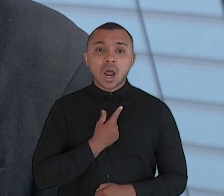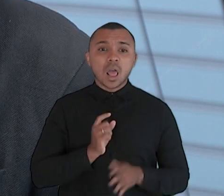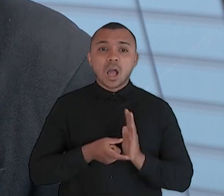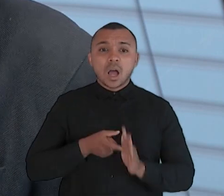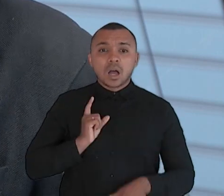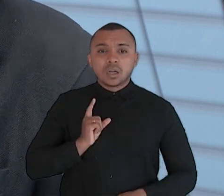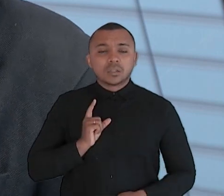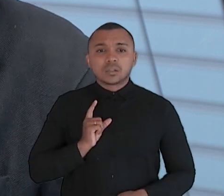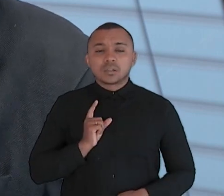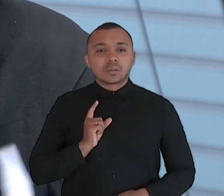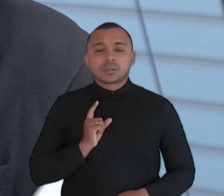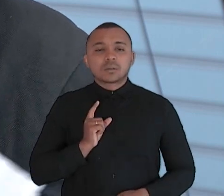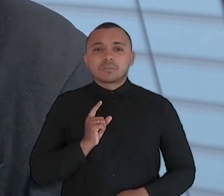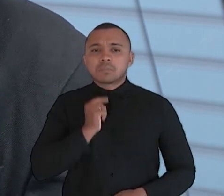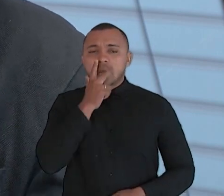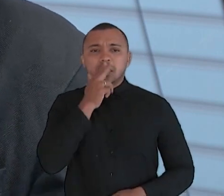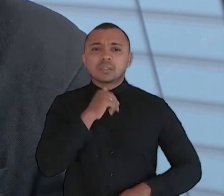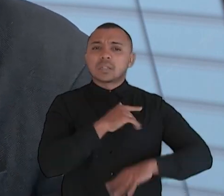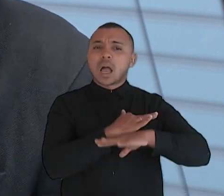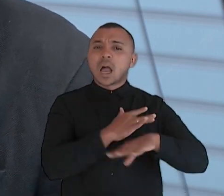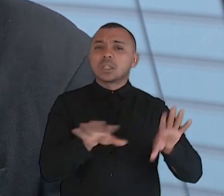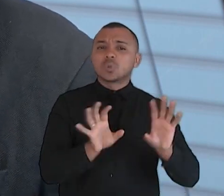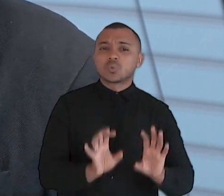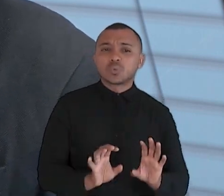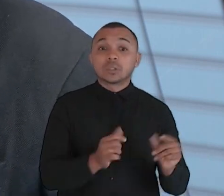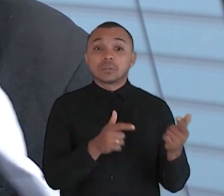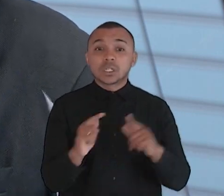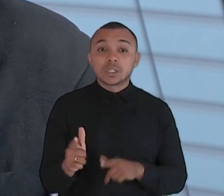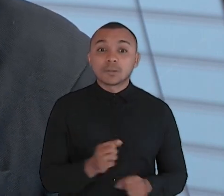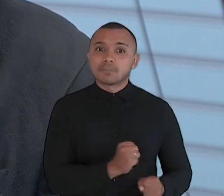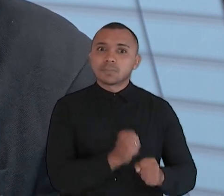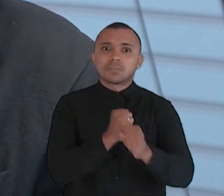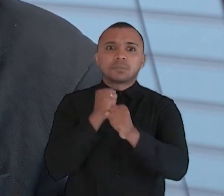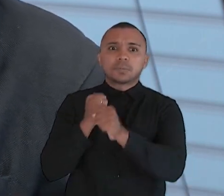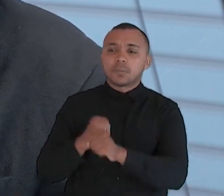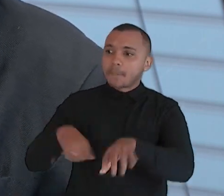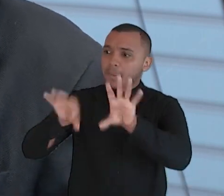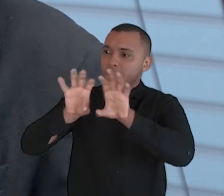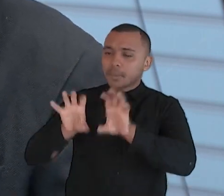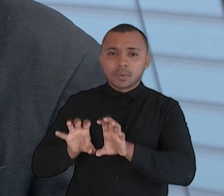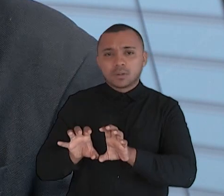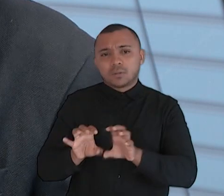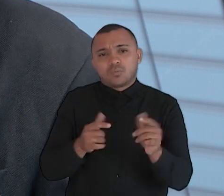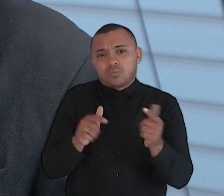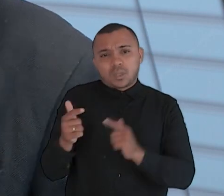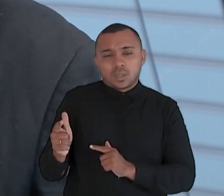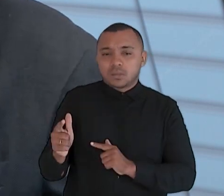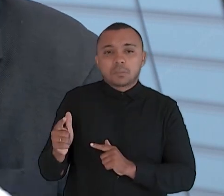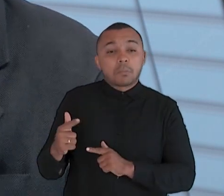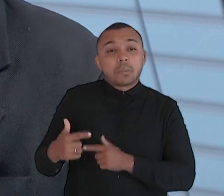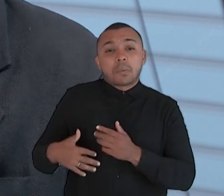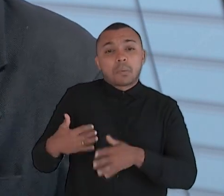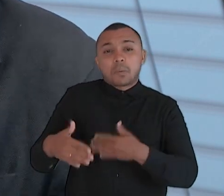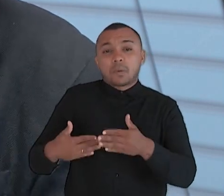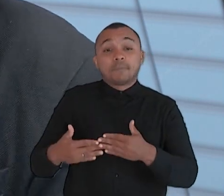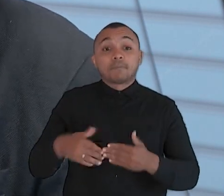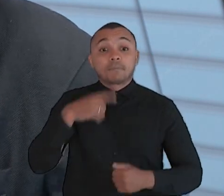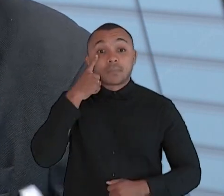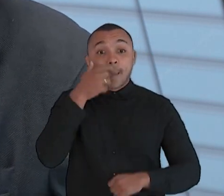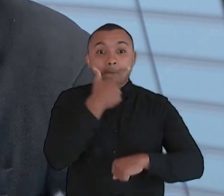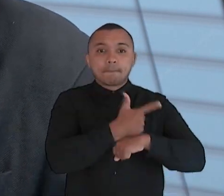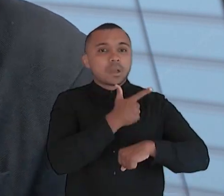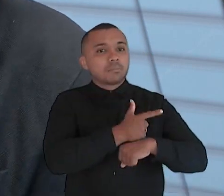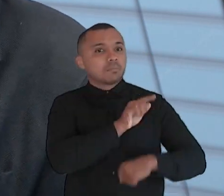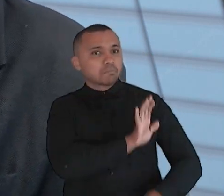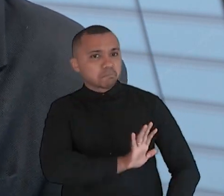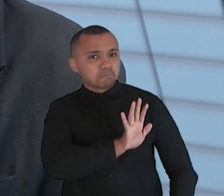tinha os túneis, não tinha os grandes que foram obras estruturantes feitas pelo Roberto, etc. A Beira Mar, que é uma obra